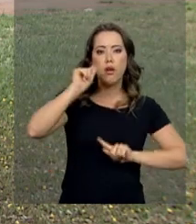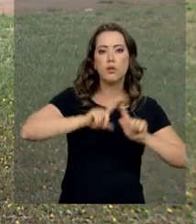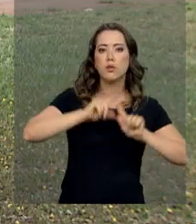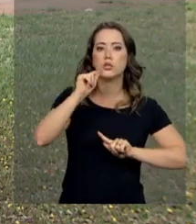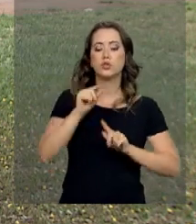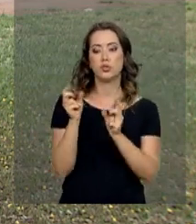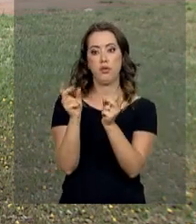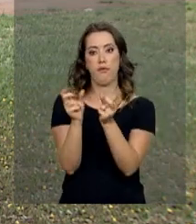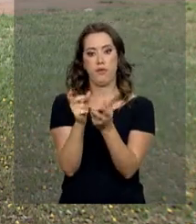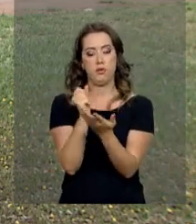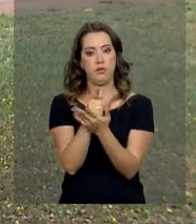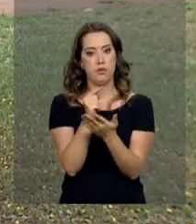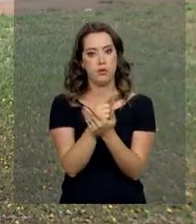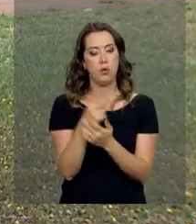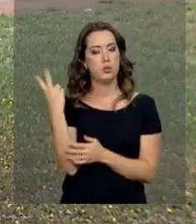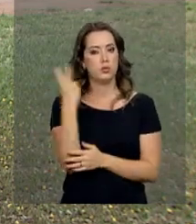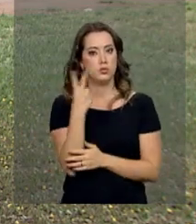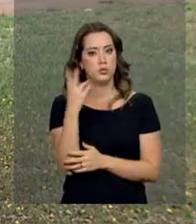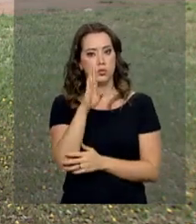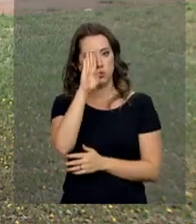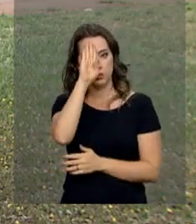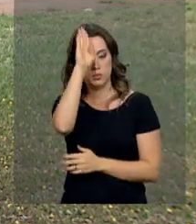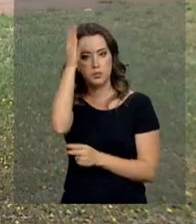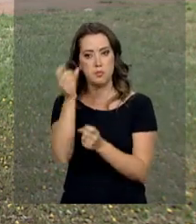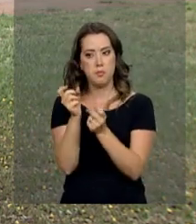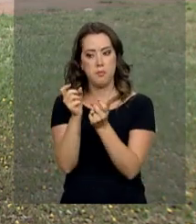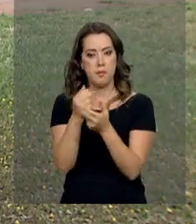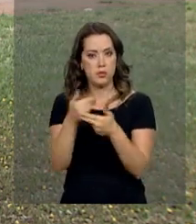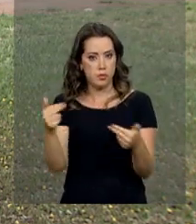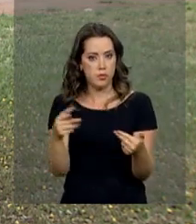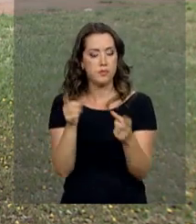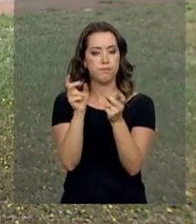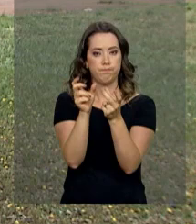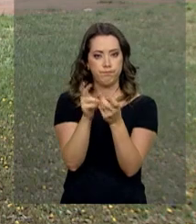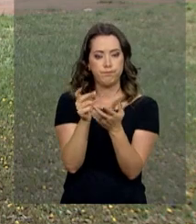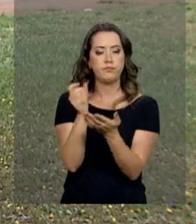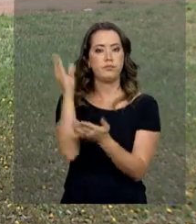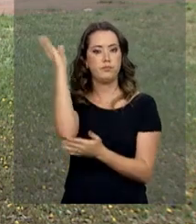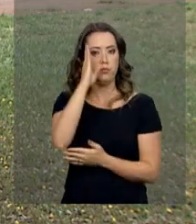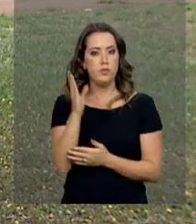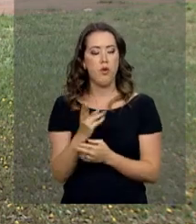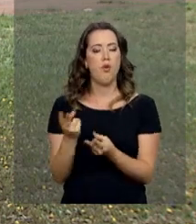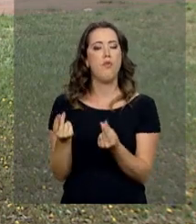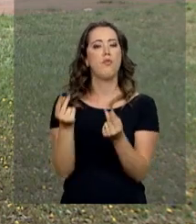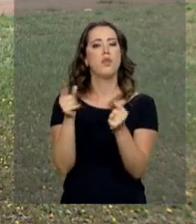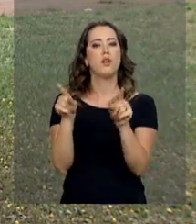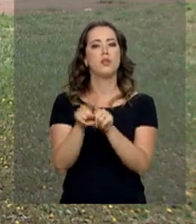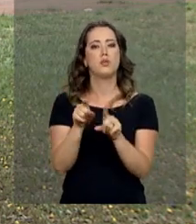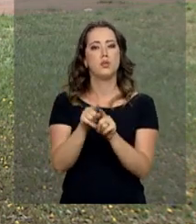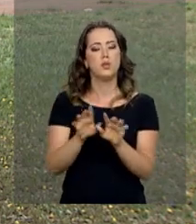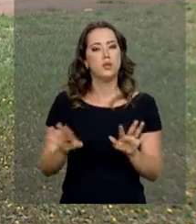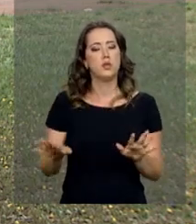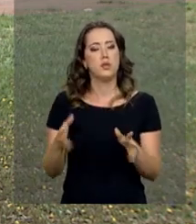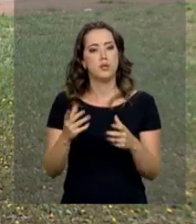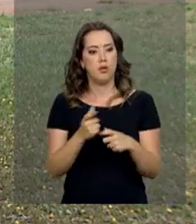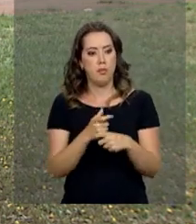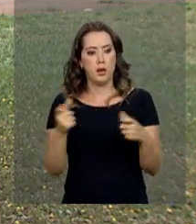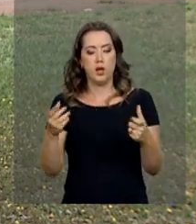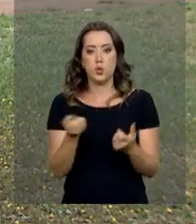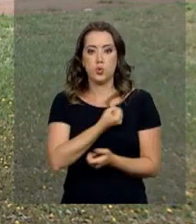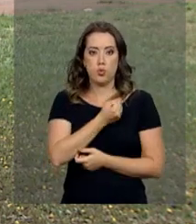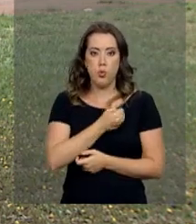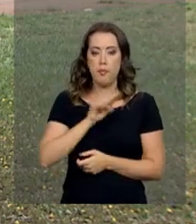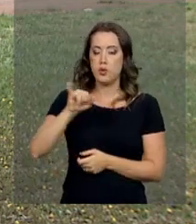exportações de dois dos principais produtos vendidos pelo Brasil. Tanto em termos de valor quanto de volume, as vendas de